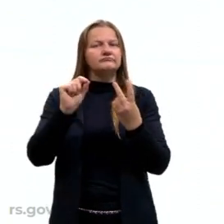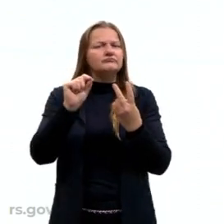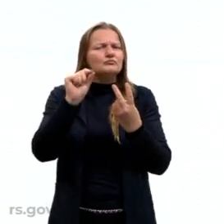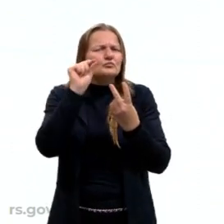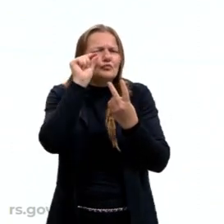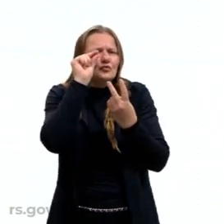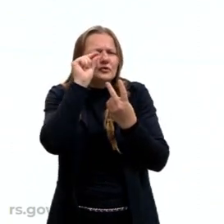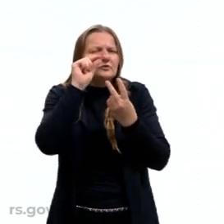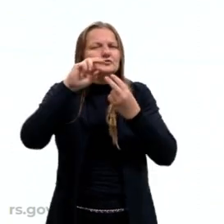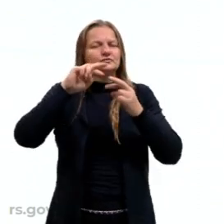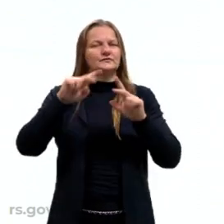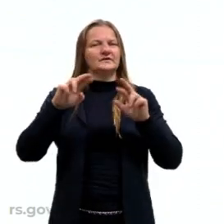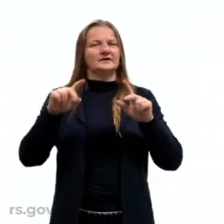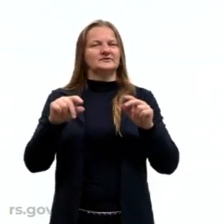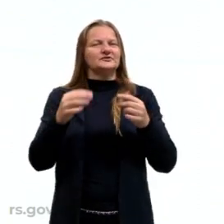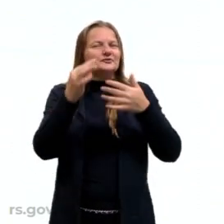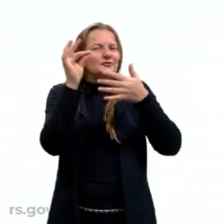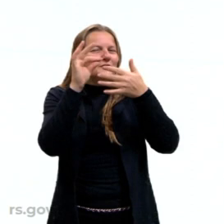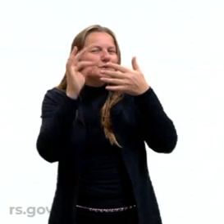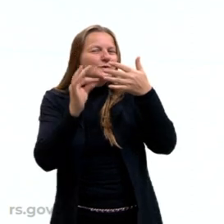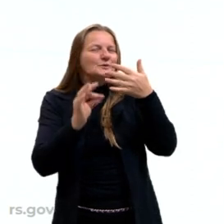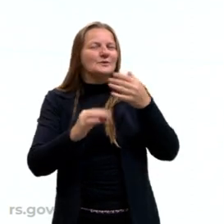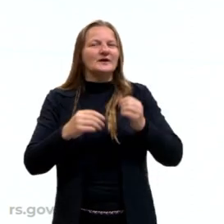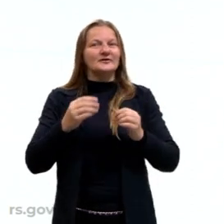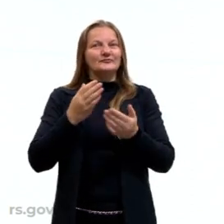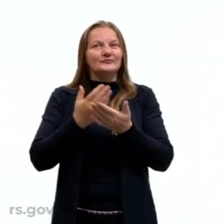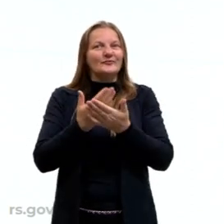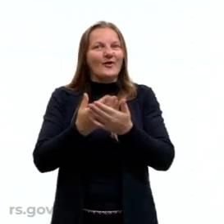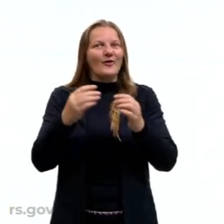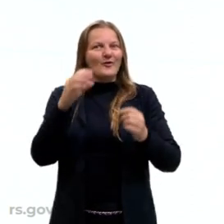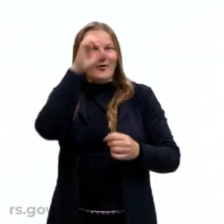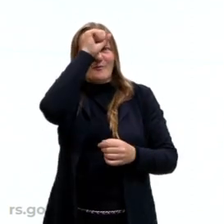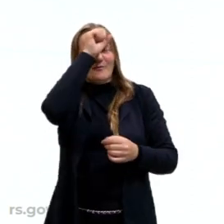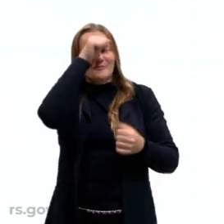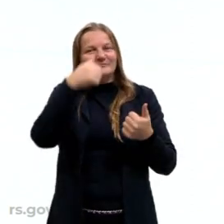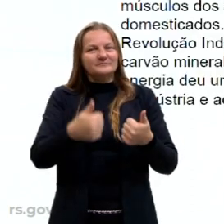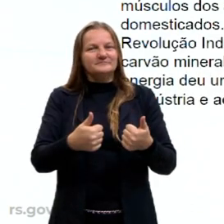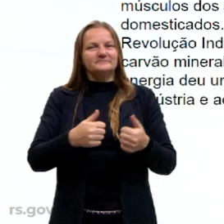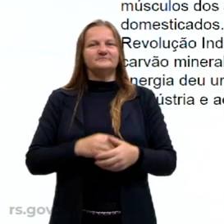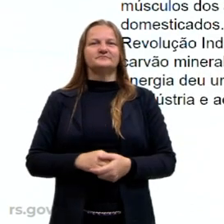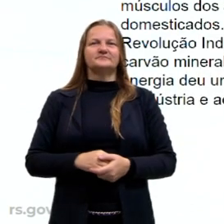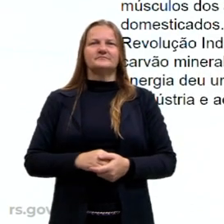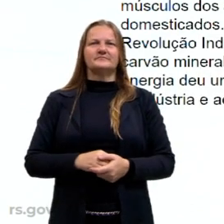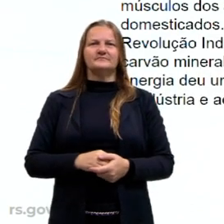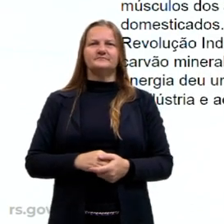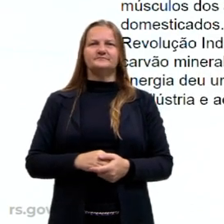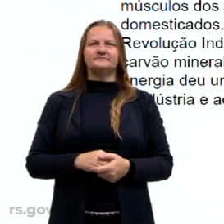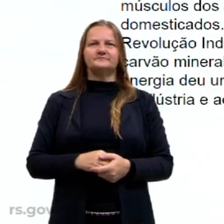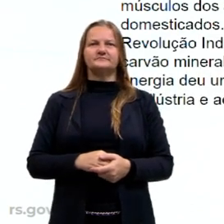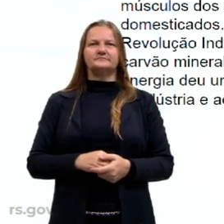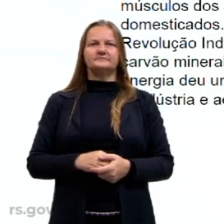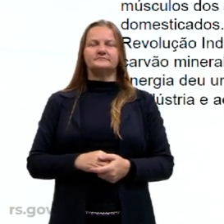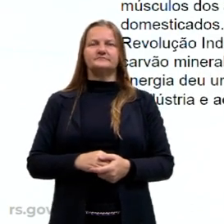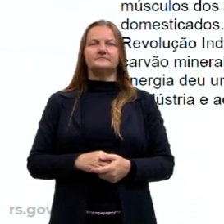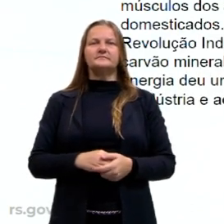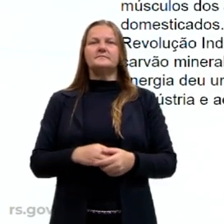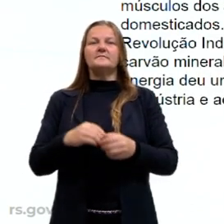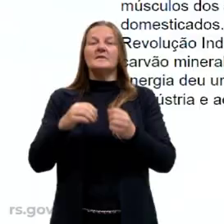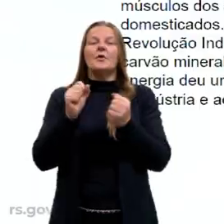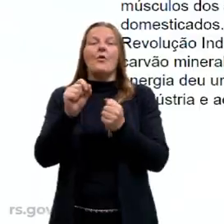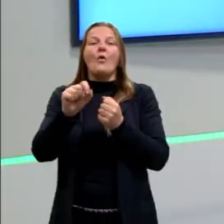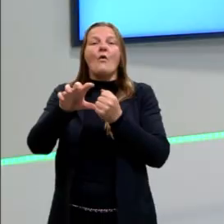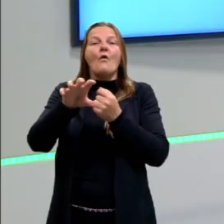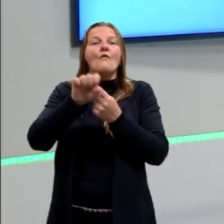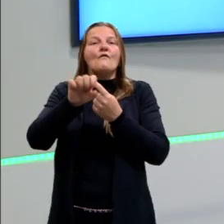diferencinha, e aí nós vamos ver durante a nossa aulinha. Vamos passar aqui mais um, então. Olha lá, ó. Fontes de